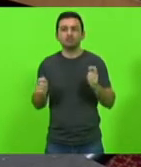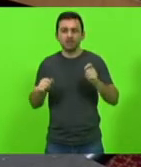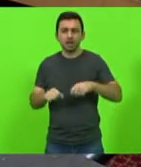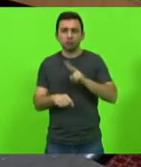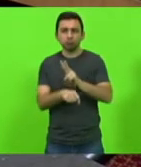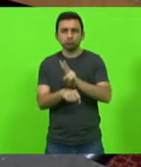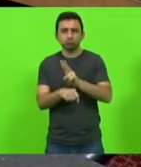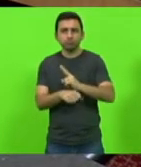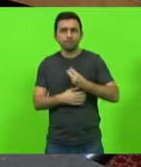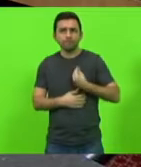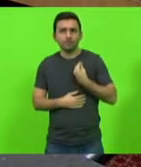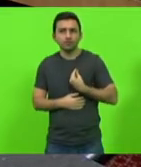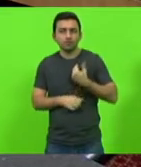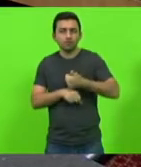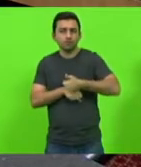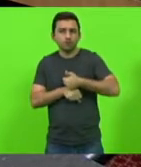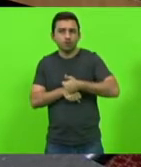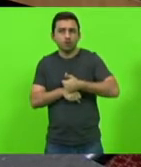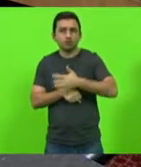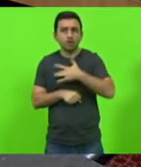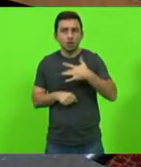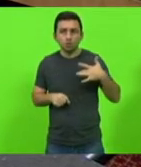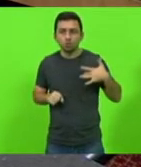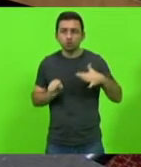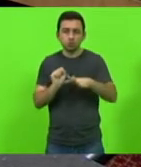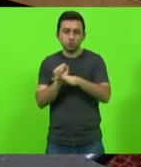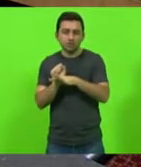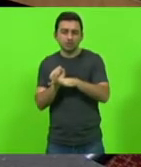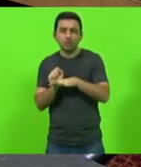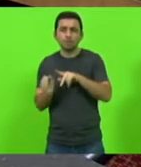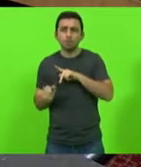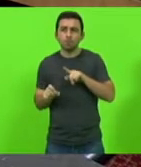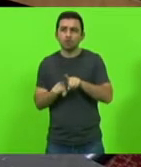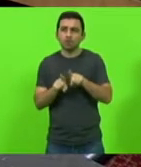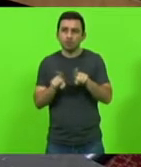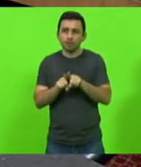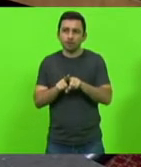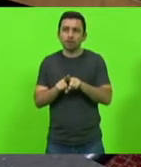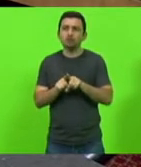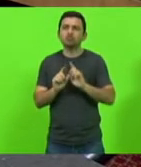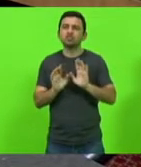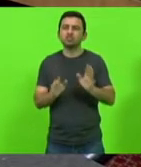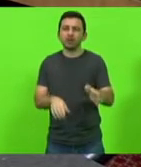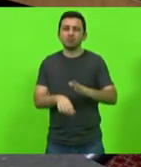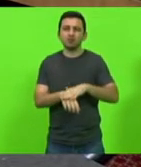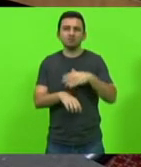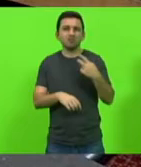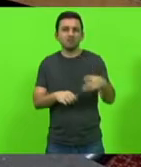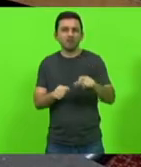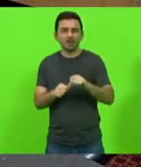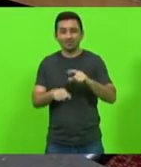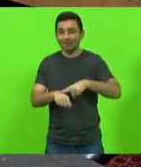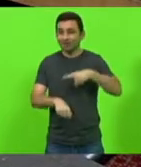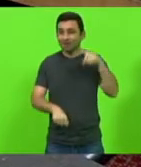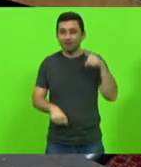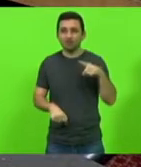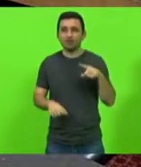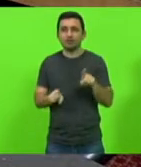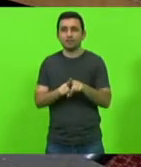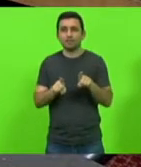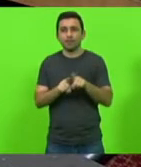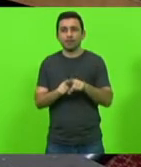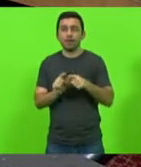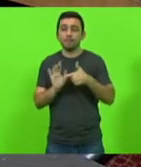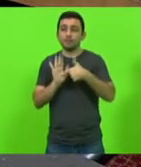dos profissionais da saúde e da segurança pública já são feitas de forma imediata além disso apresenta